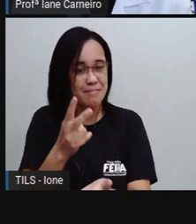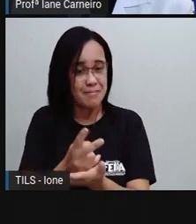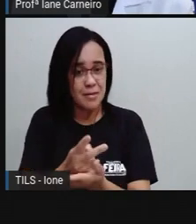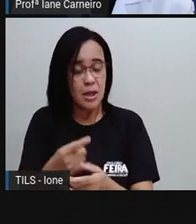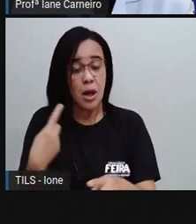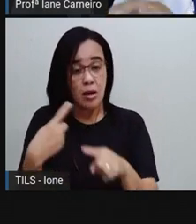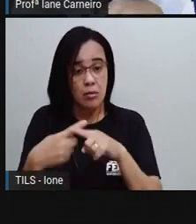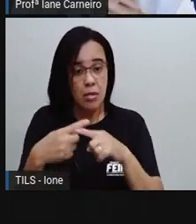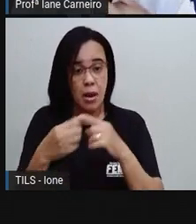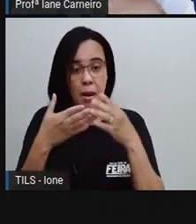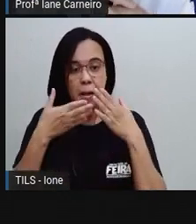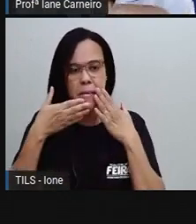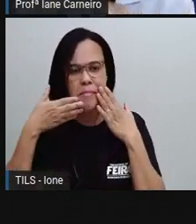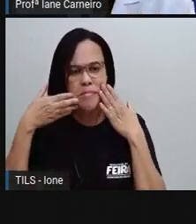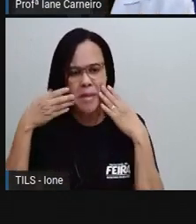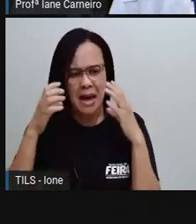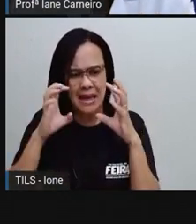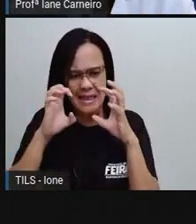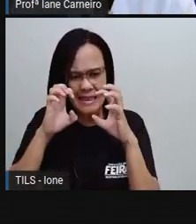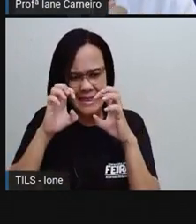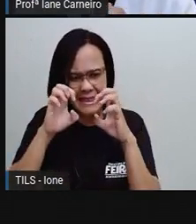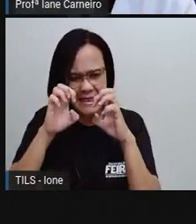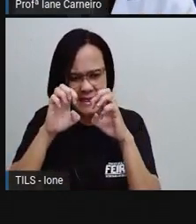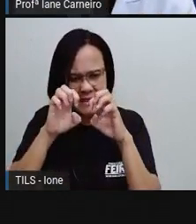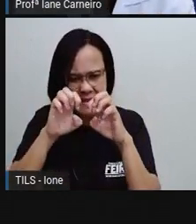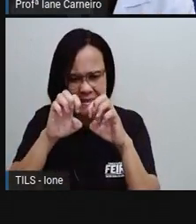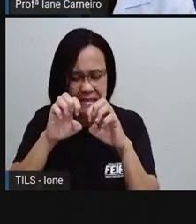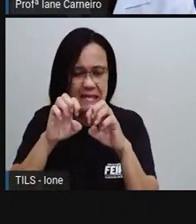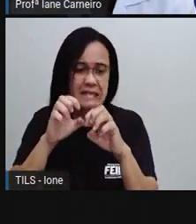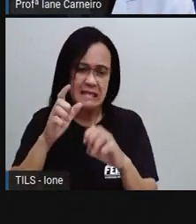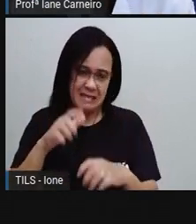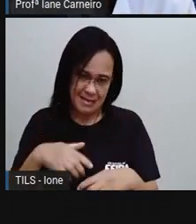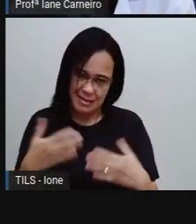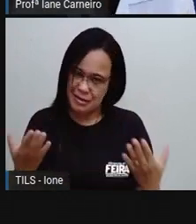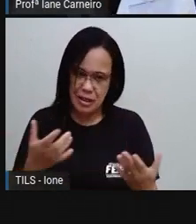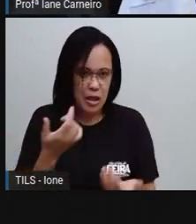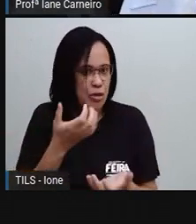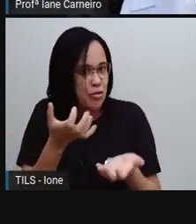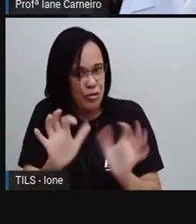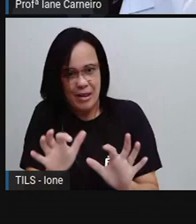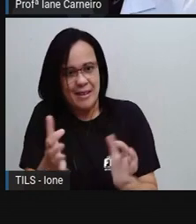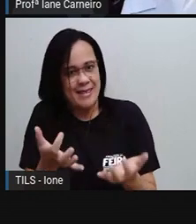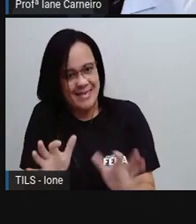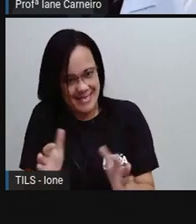ressecada, fica enrugada, e ninguém quer ficar com a pele enrugada, né? Pois é.